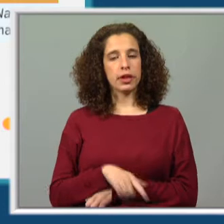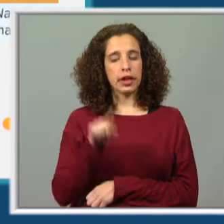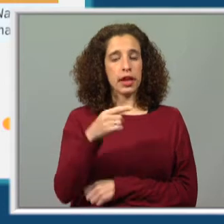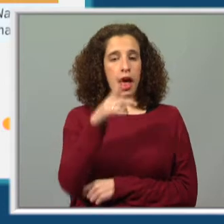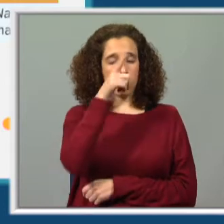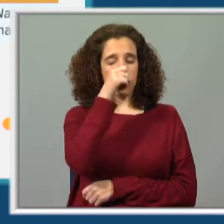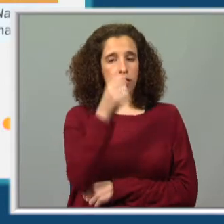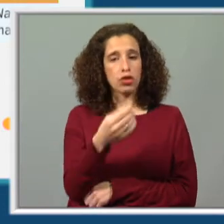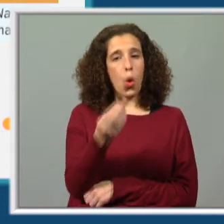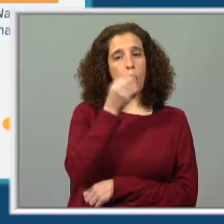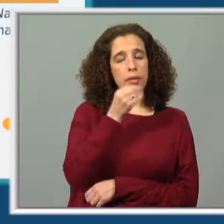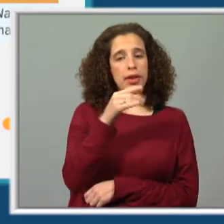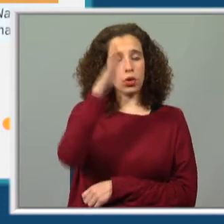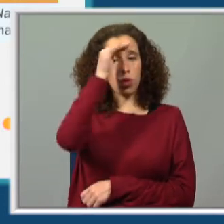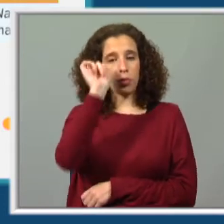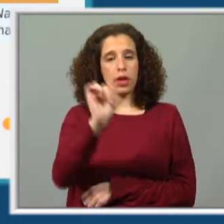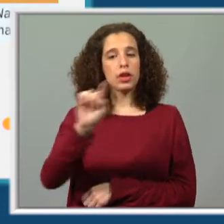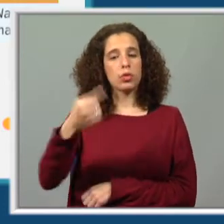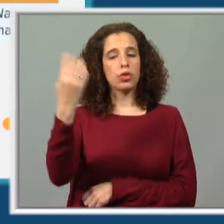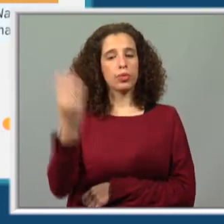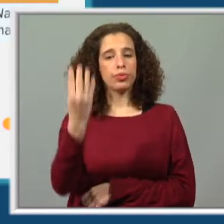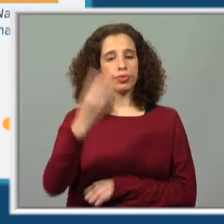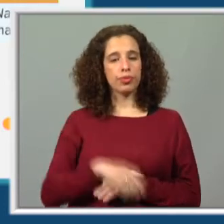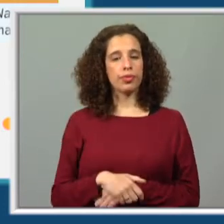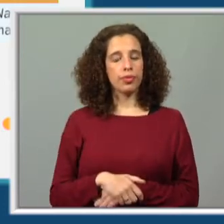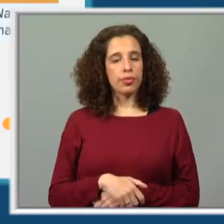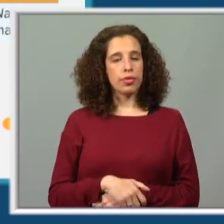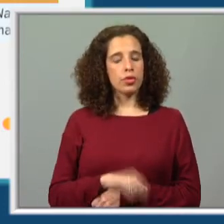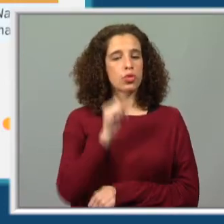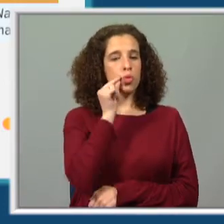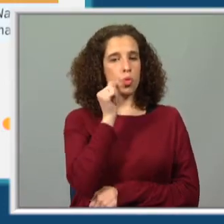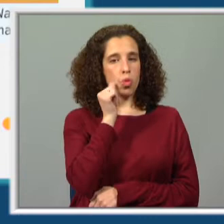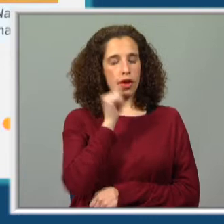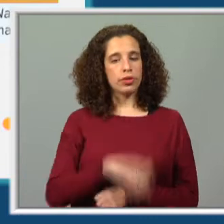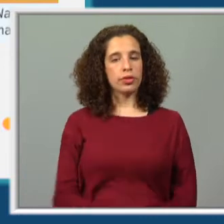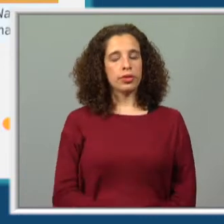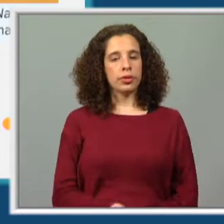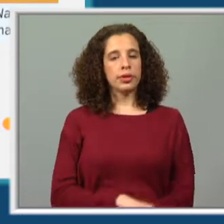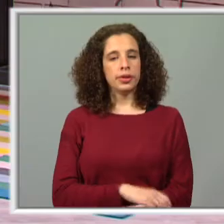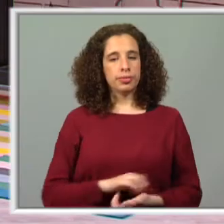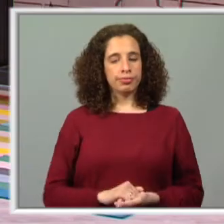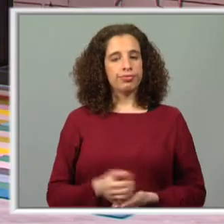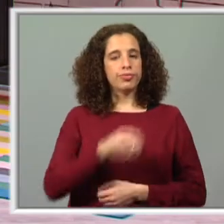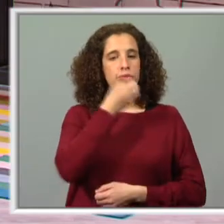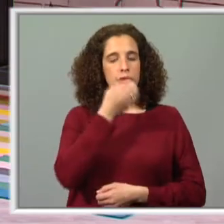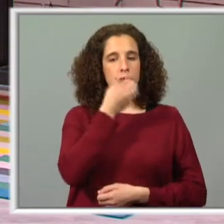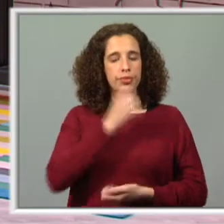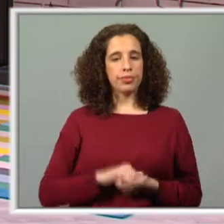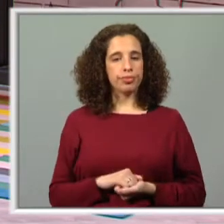alimento. E tínhamos depois o quatro, o quatro que eram os machos. Muito bem.